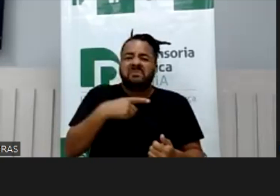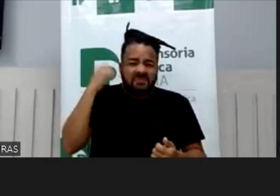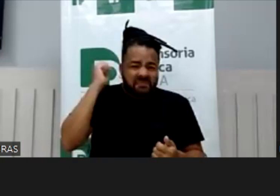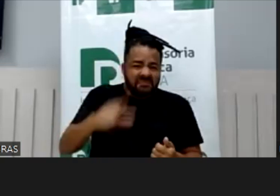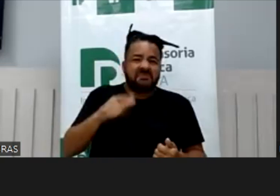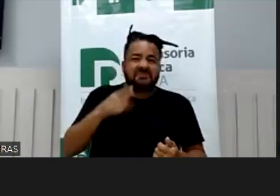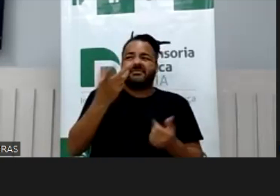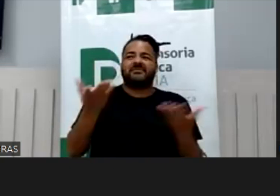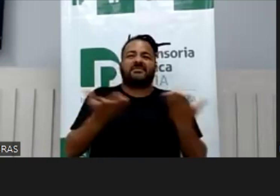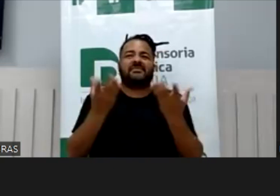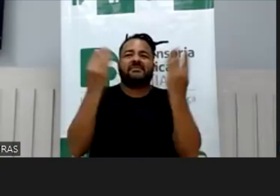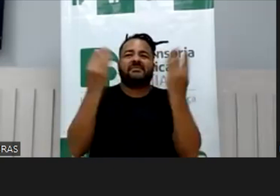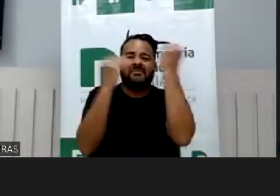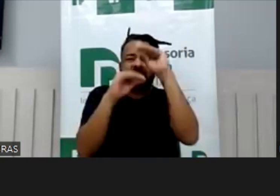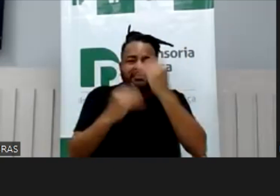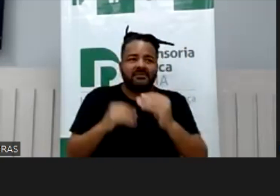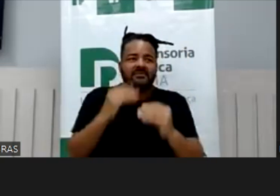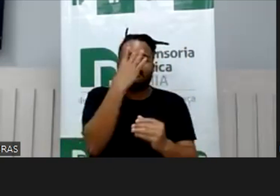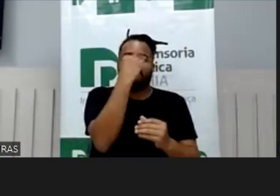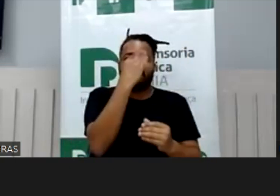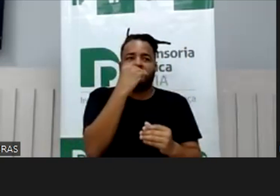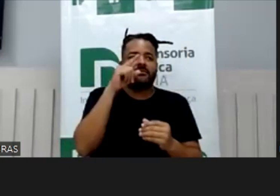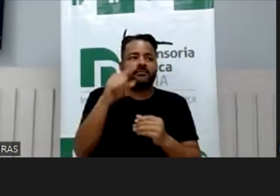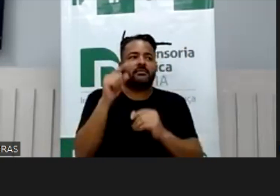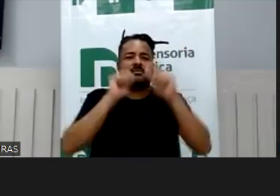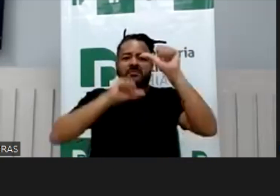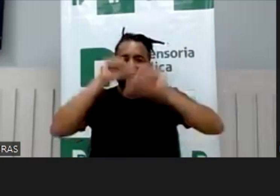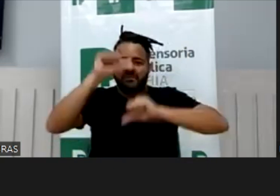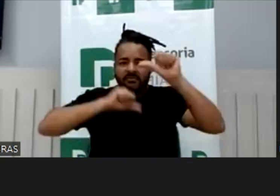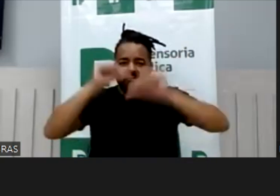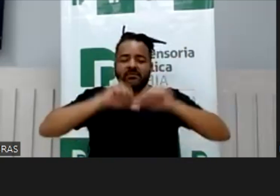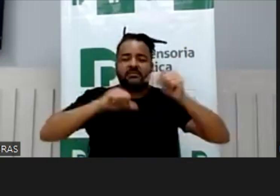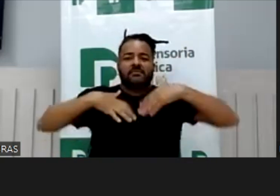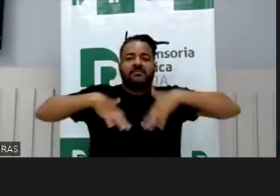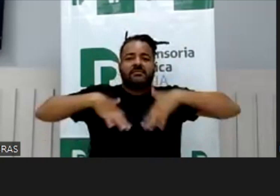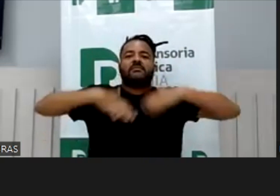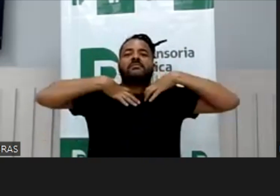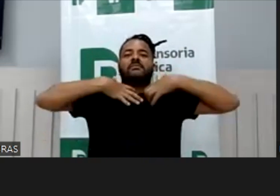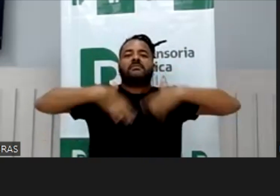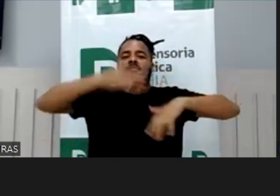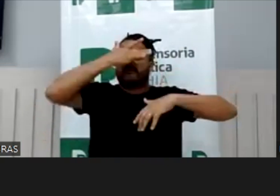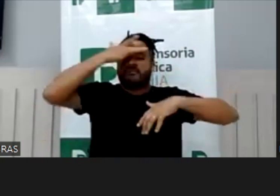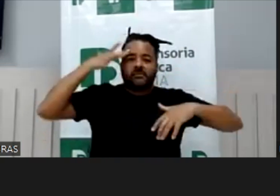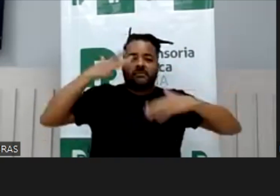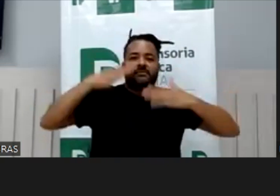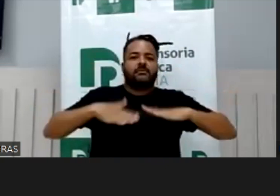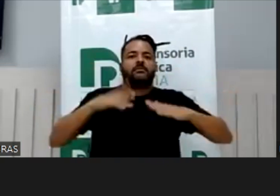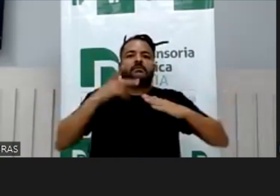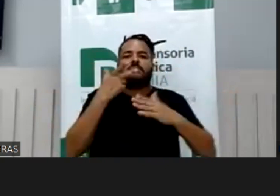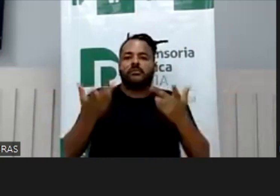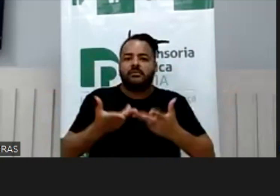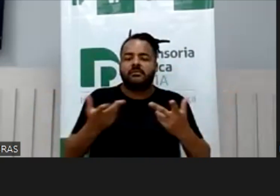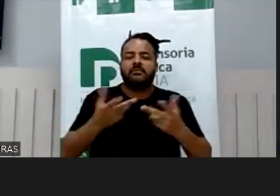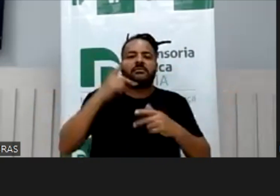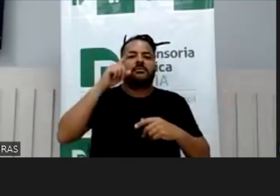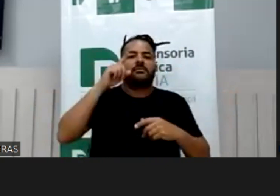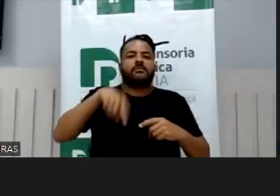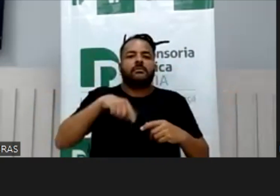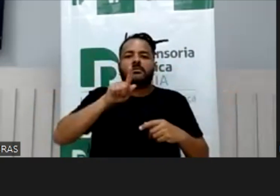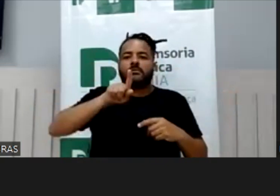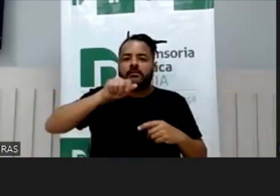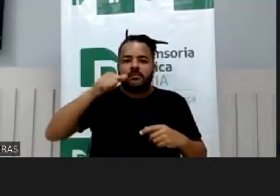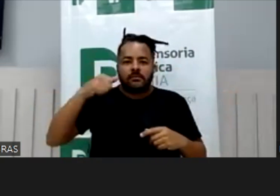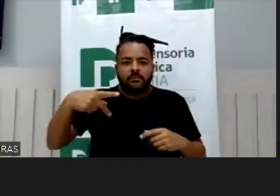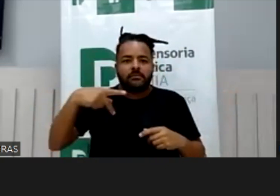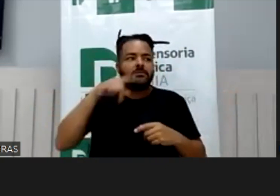faz montagem de foto, pega foto de um adolescente, coloca no corpo de outra pessoa e diz que é ela que está fazendo o programa e muito mais